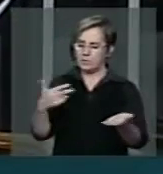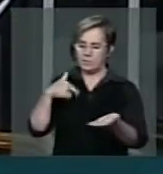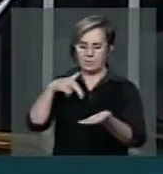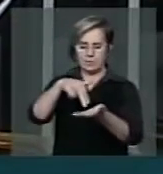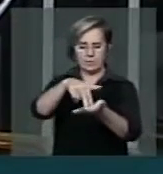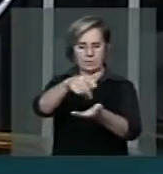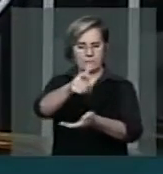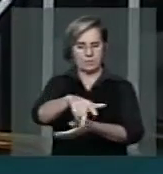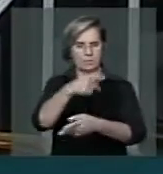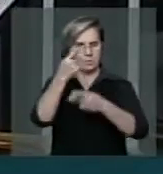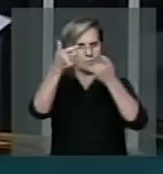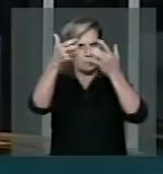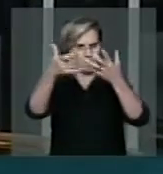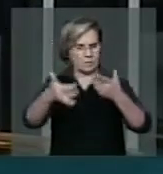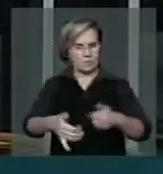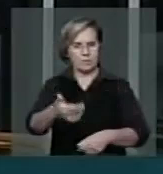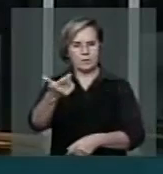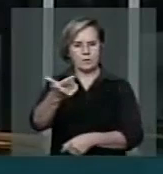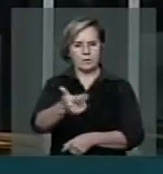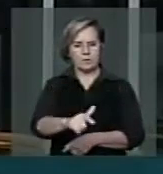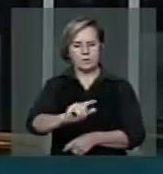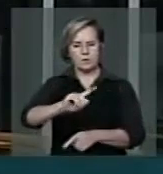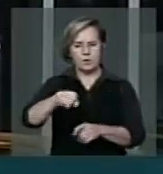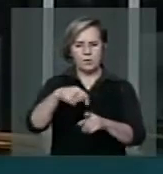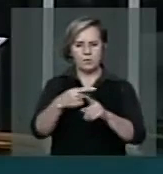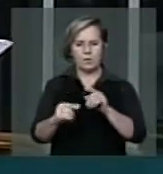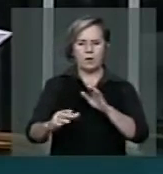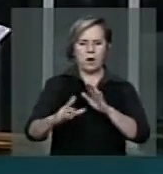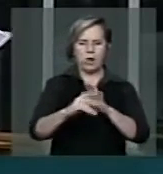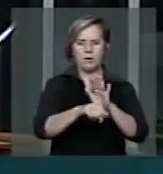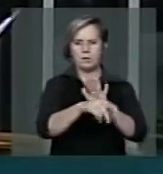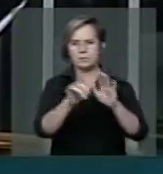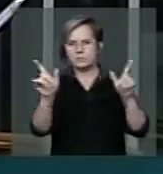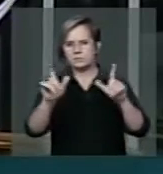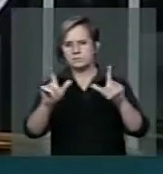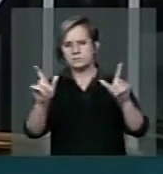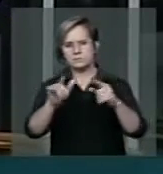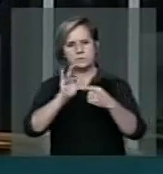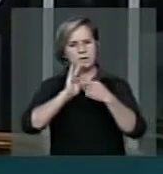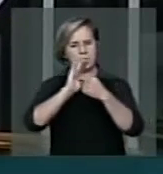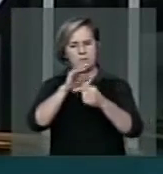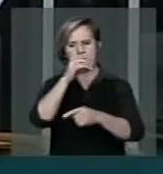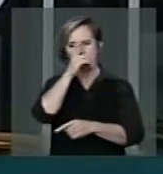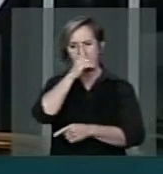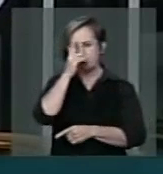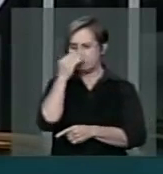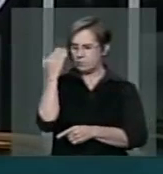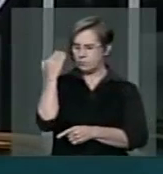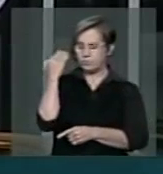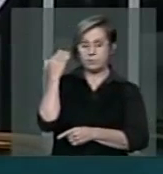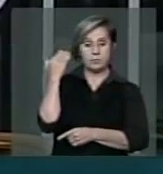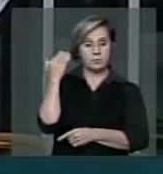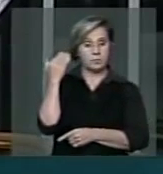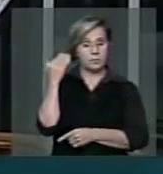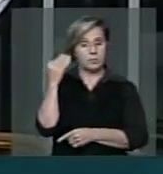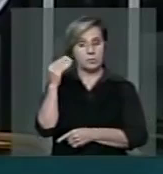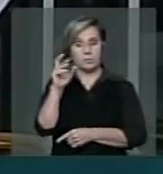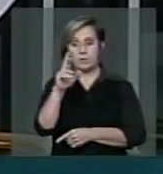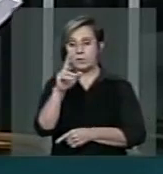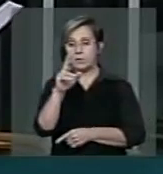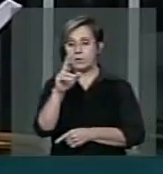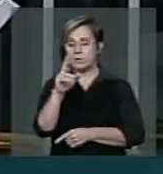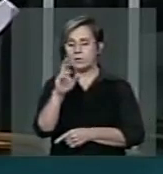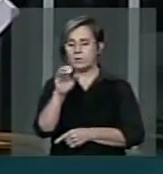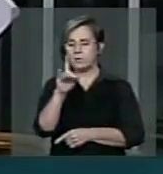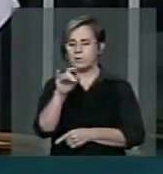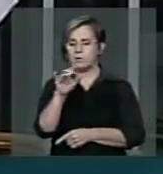para relatar mais um golpe em rede nacional que foi apresentado neste último domingo, mais precisamente na Rede Globo, no